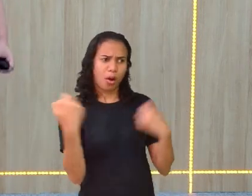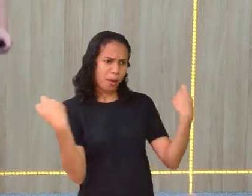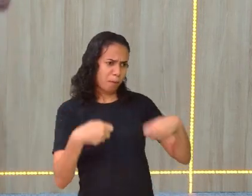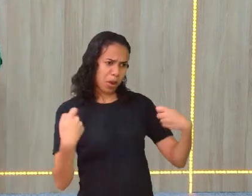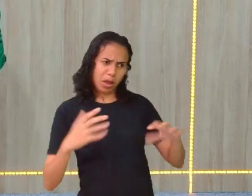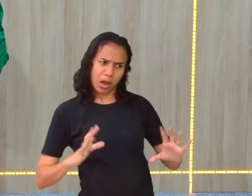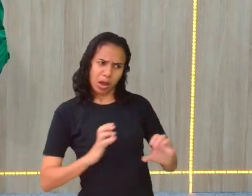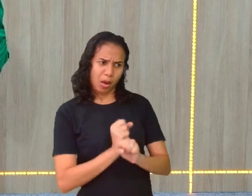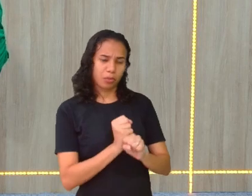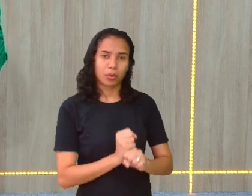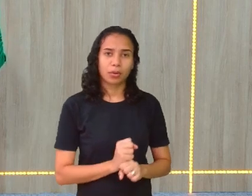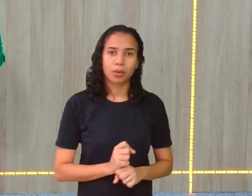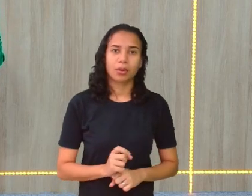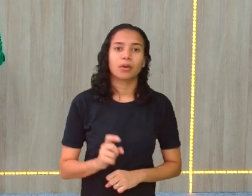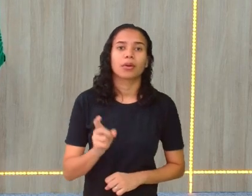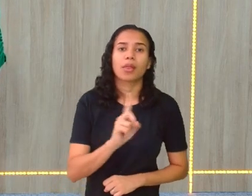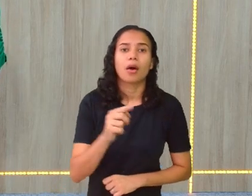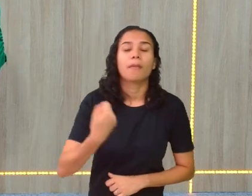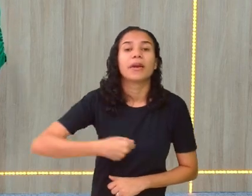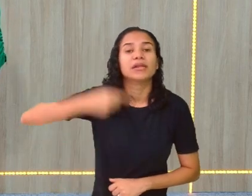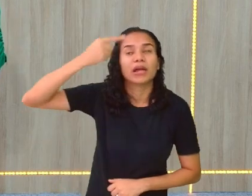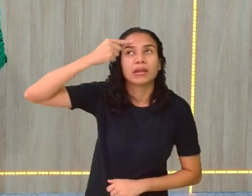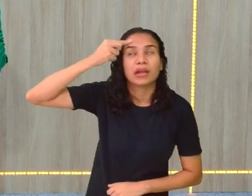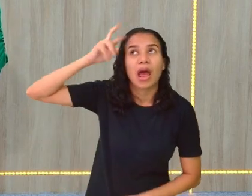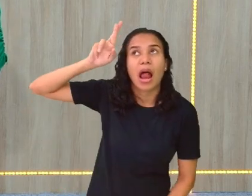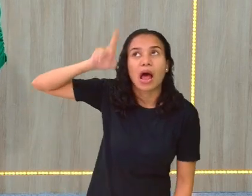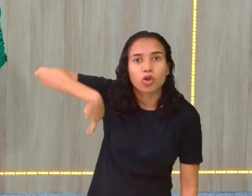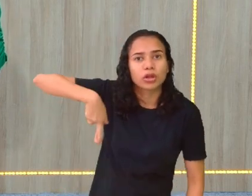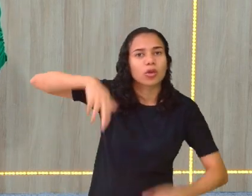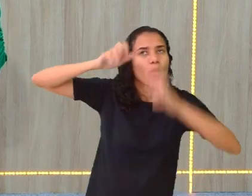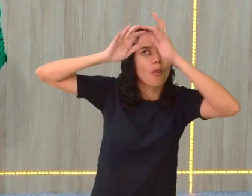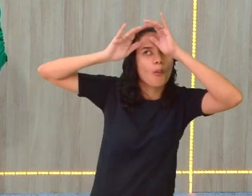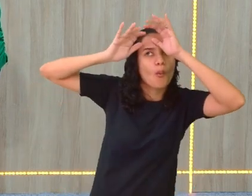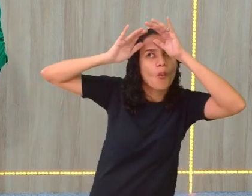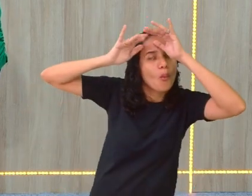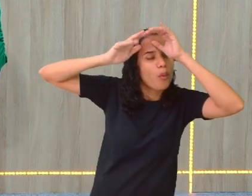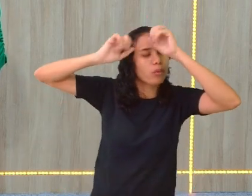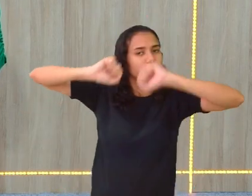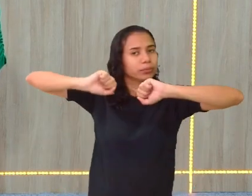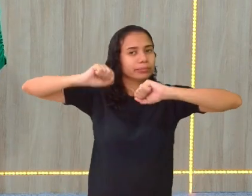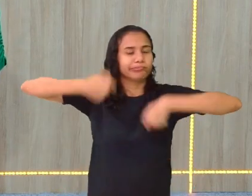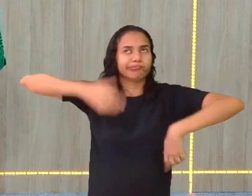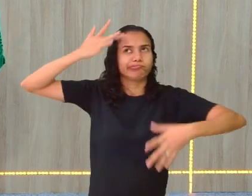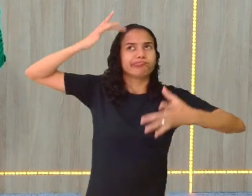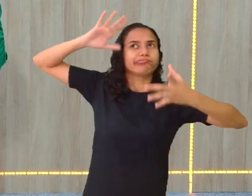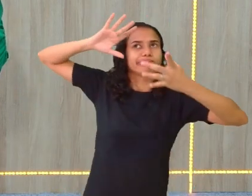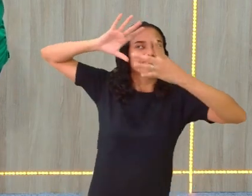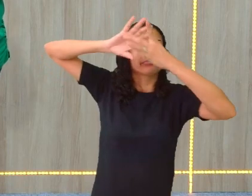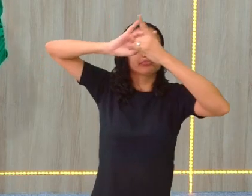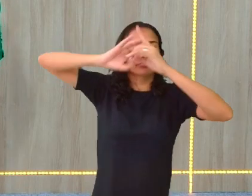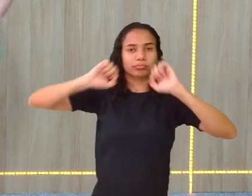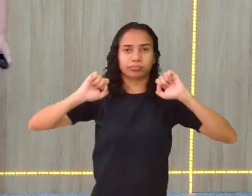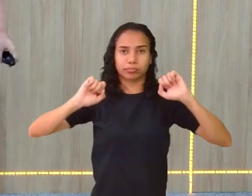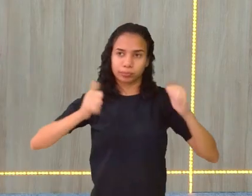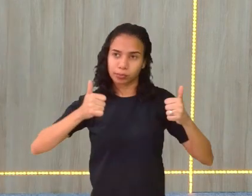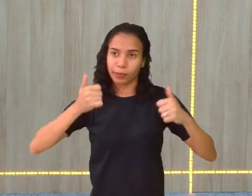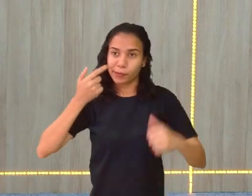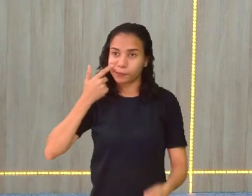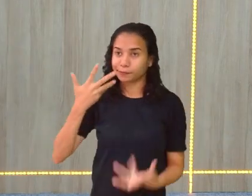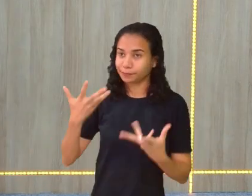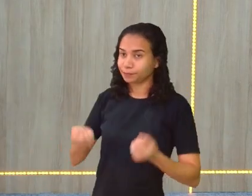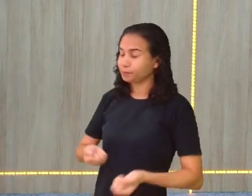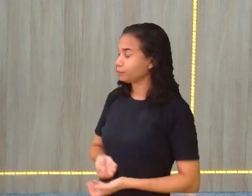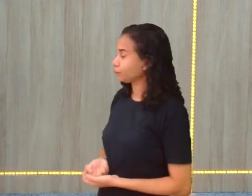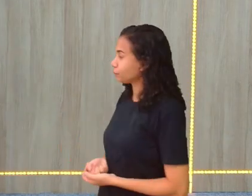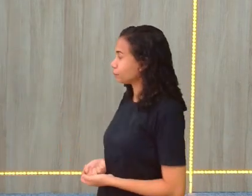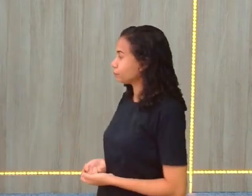as continhas. tem que ter o pensamento lógico-matemático, tem que ter a conexão, tá? Então, bora lá.